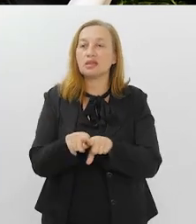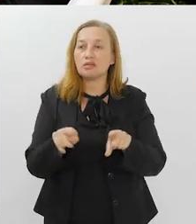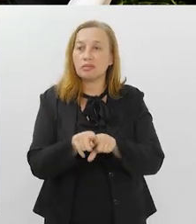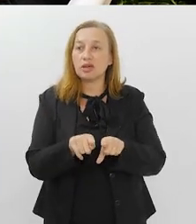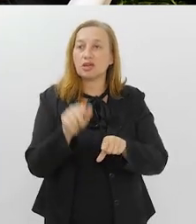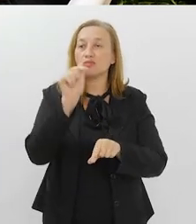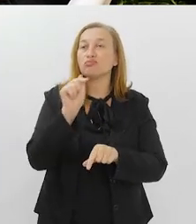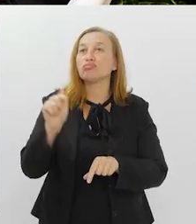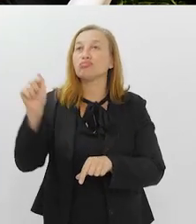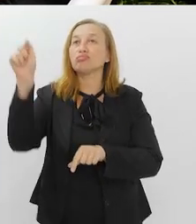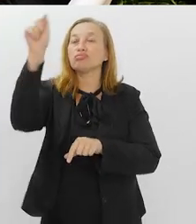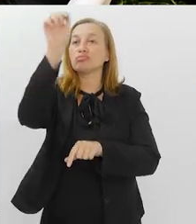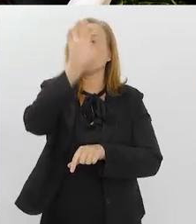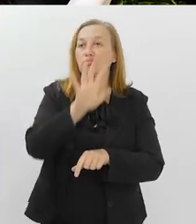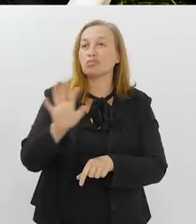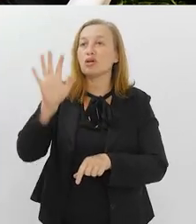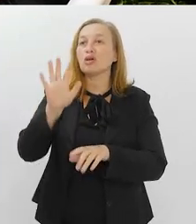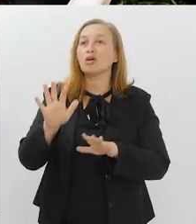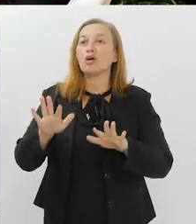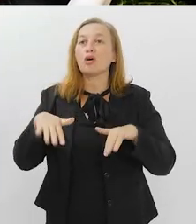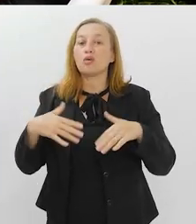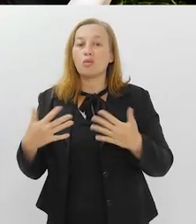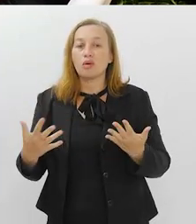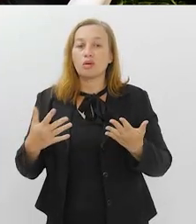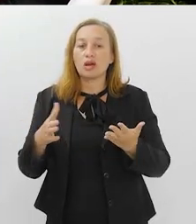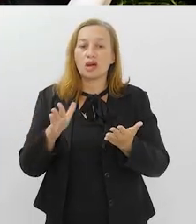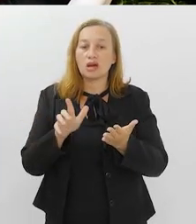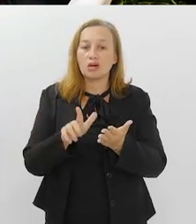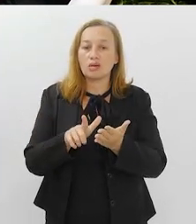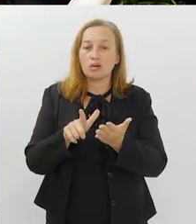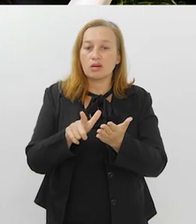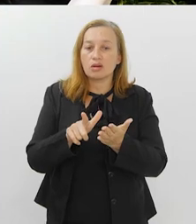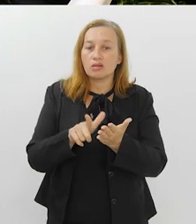para estar cada vez mais com a caderneta de vacinação em dia?